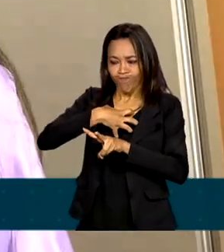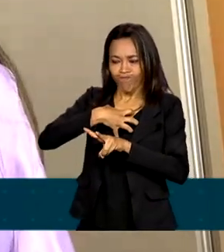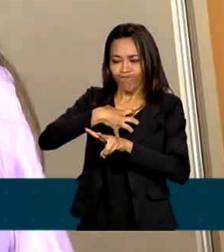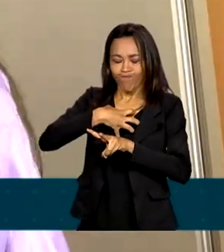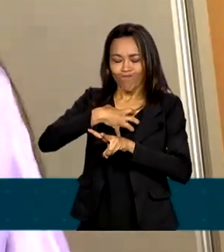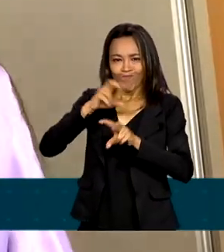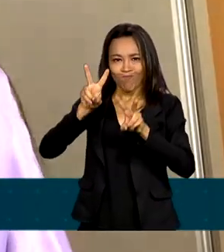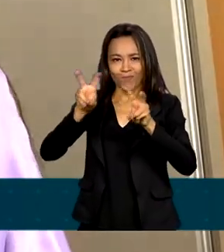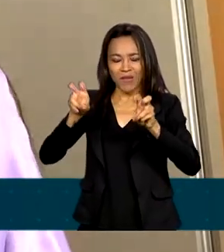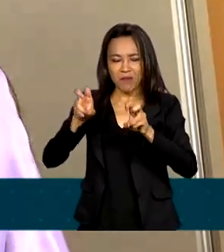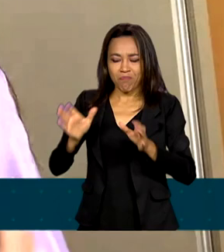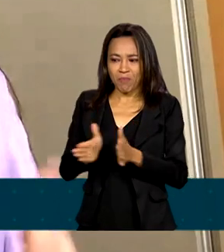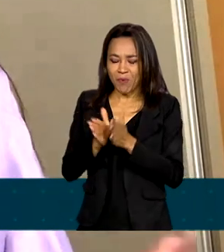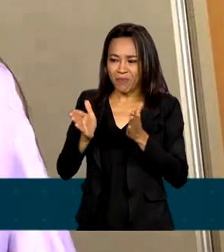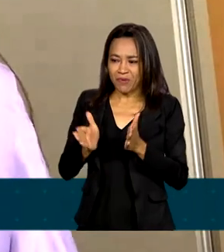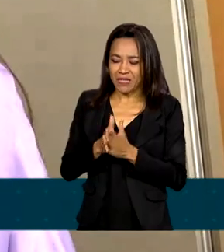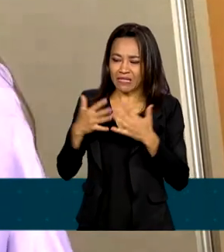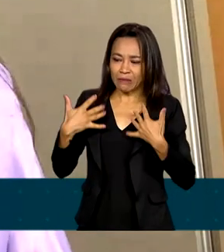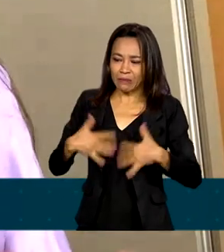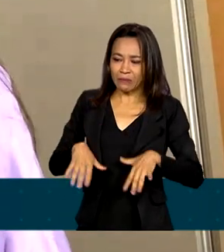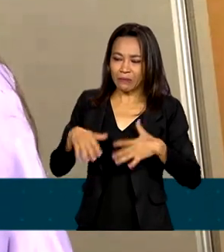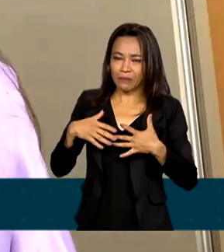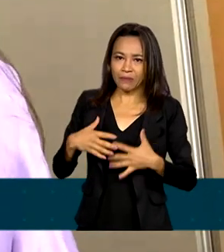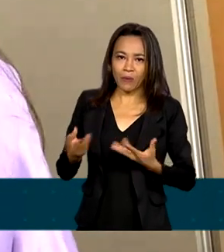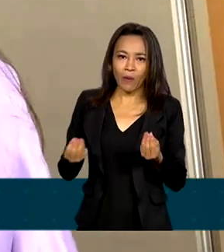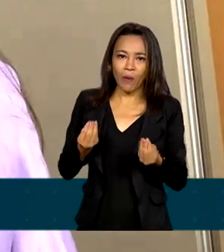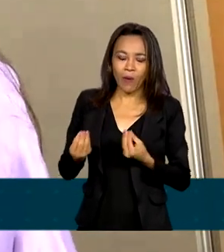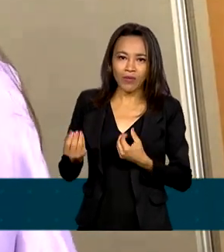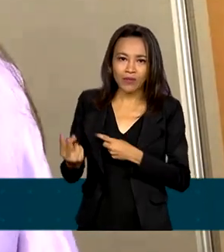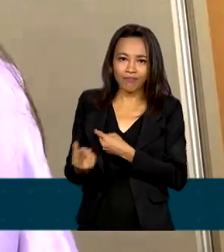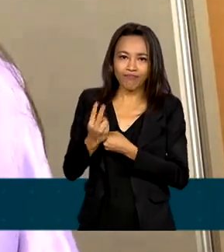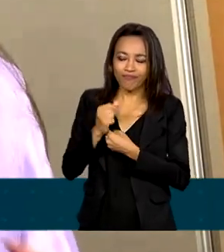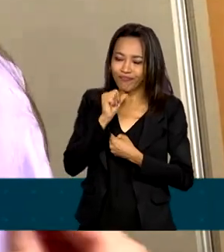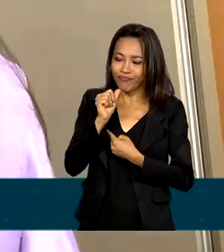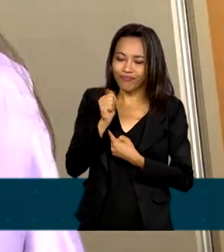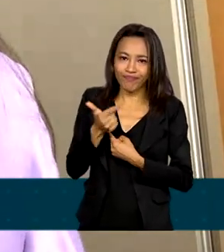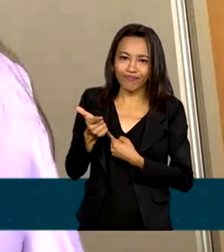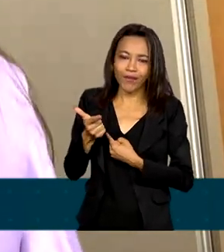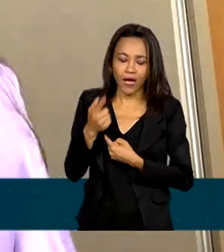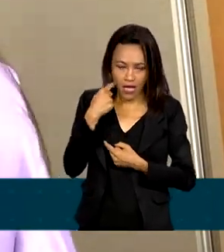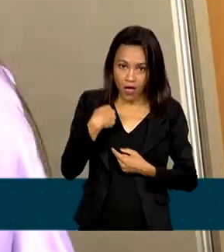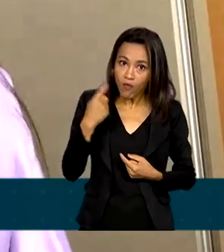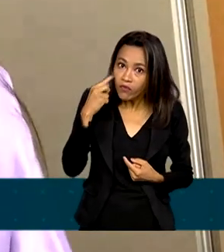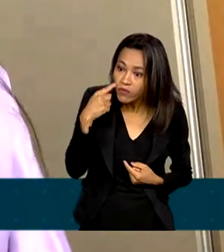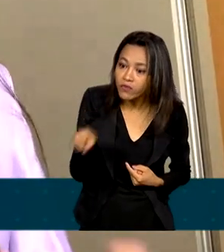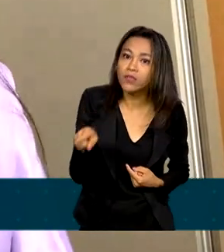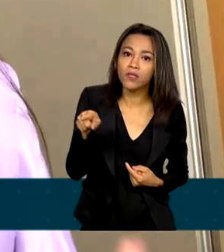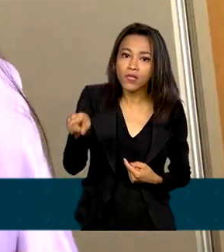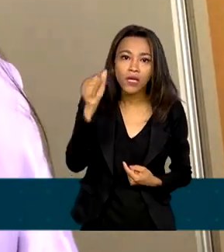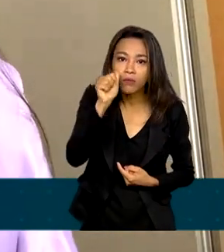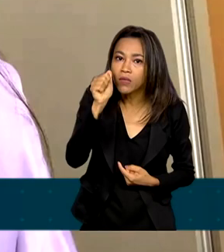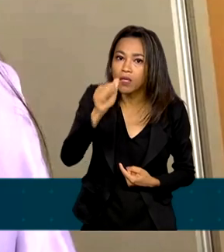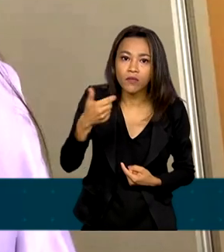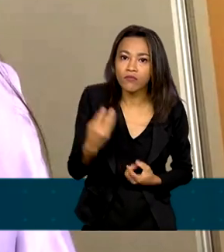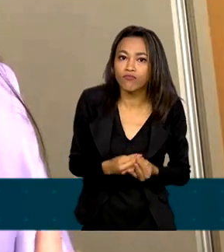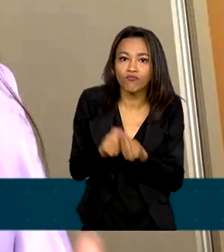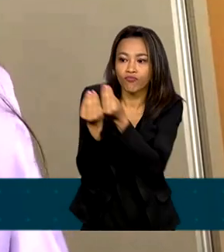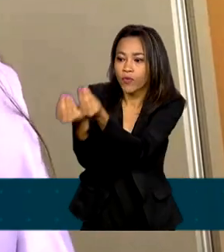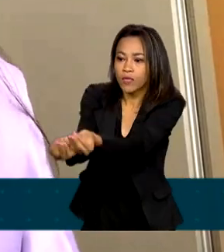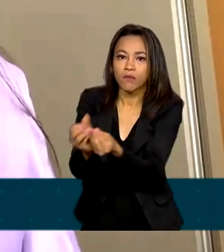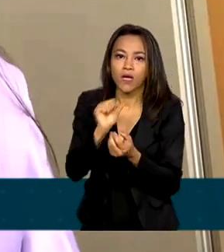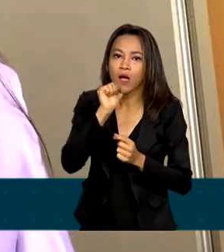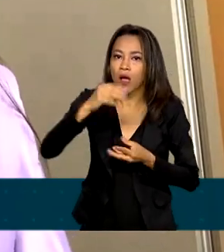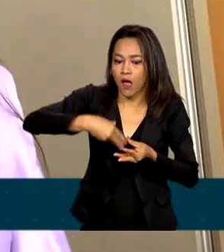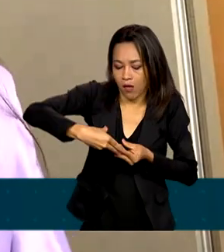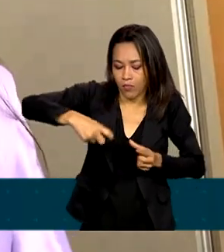tema da pobreza menstrual. Eu fui vendo a necessidade das mulheres que não recebiam absorventes, porque